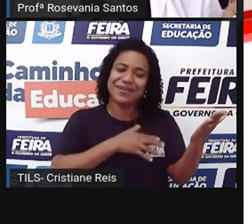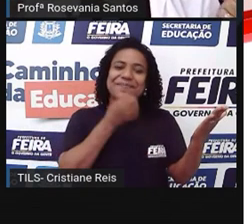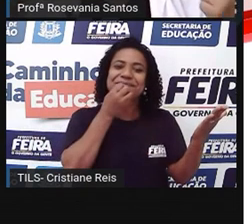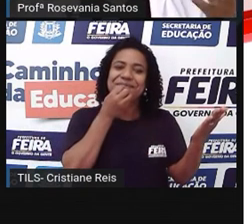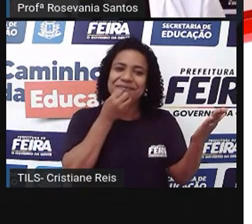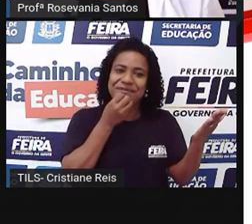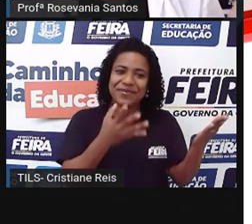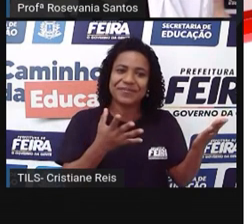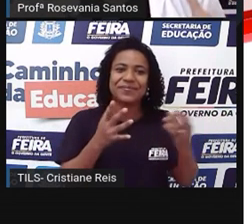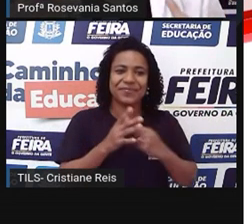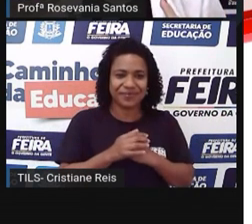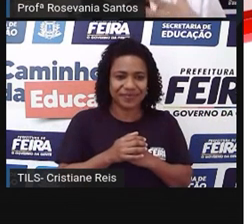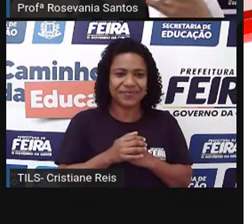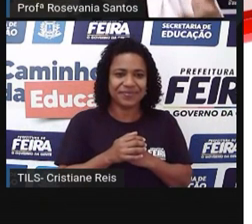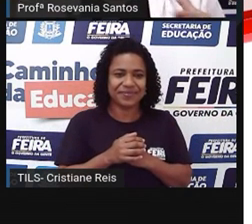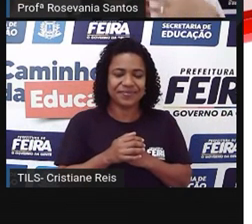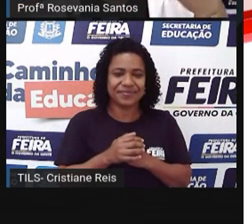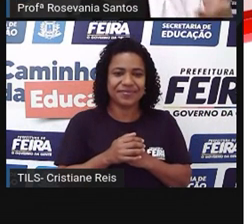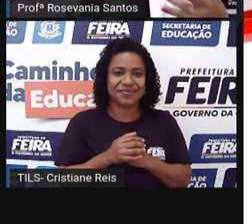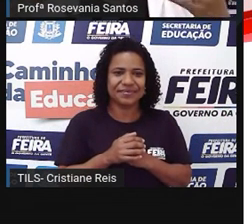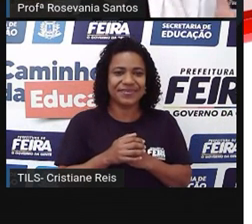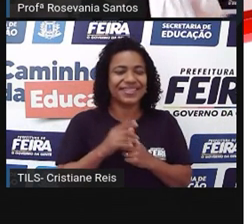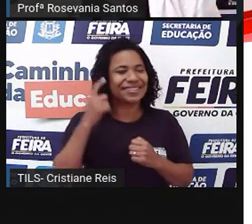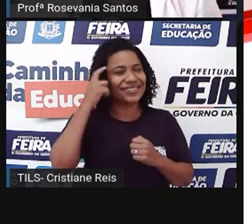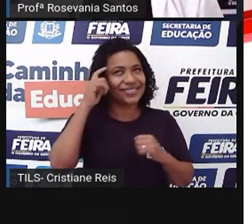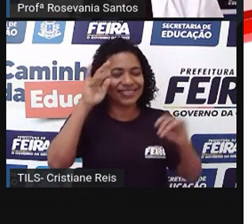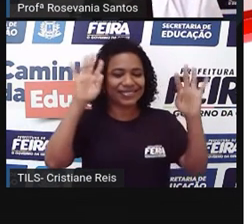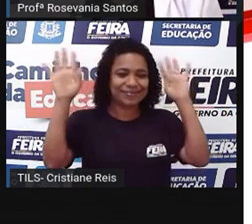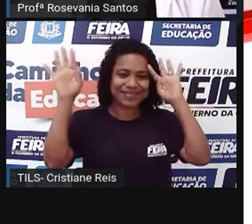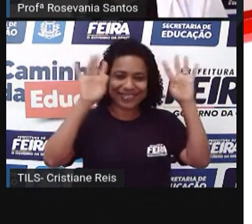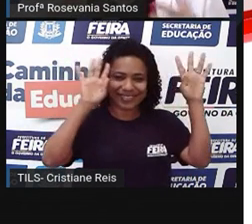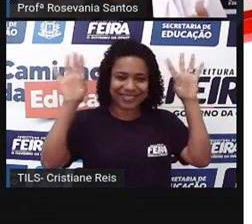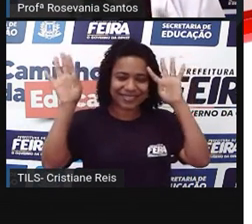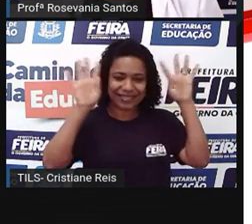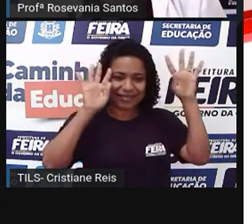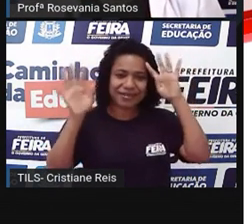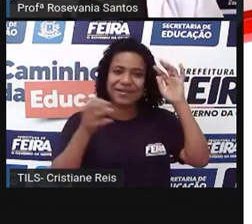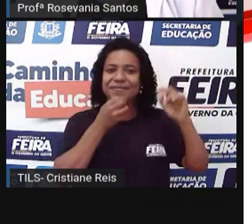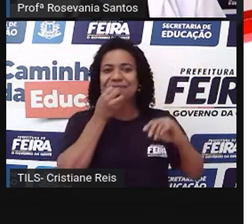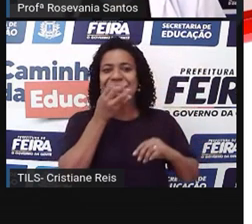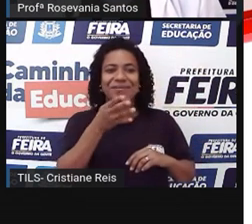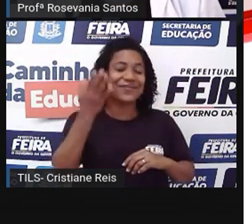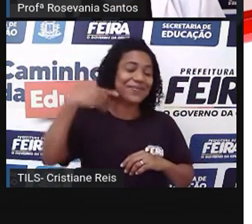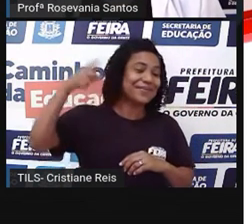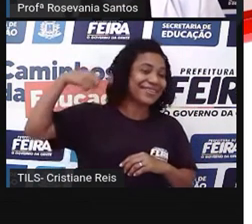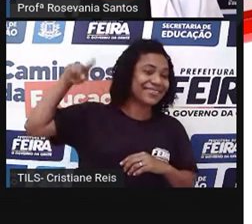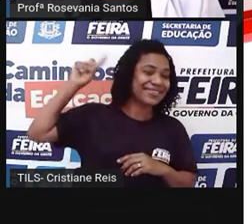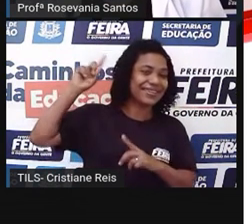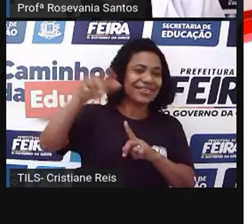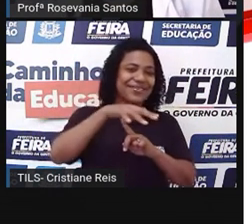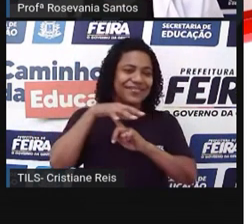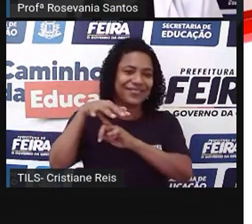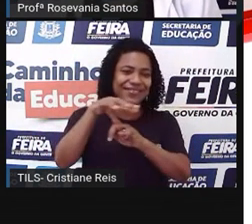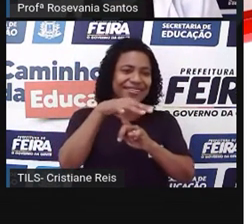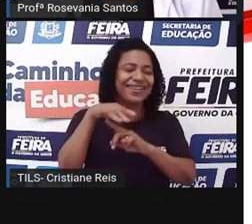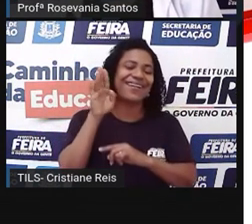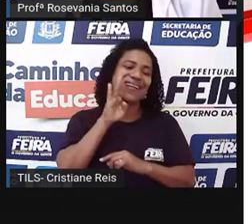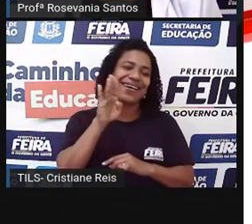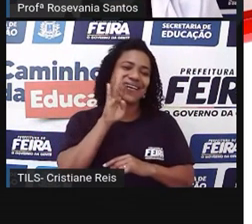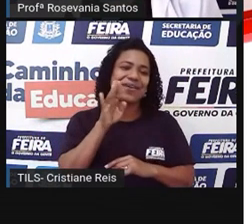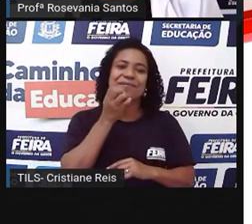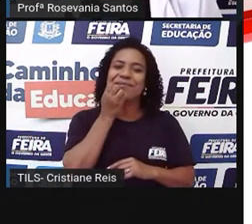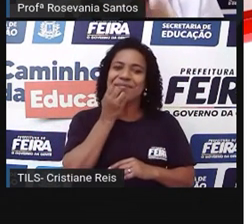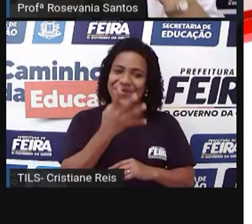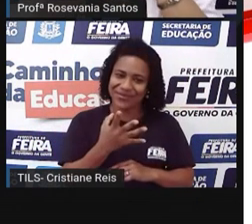E que, né, tenham feito aí, né, até uma viagemzinha aí de quando você foi na feira lembrar de algumas coisas legais que vocês